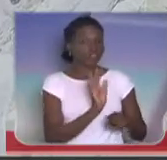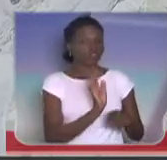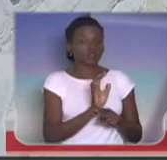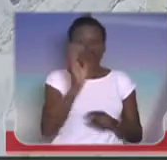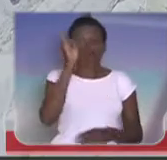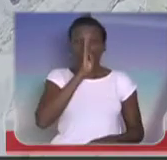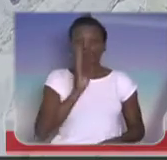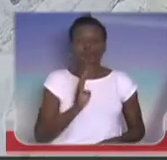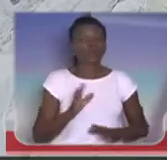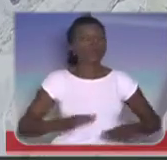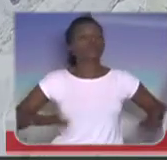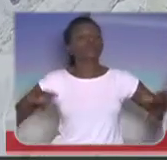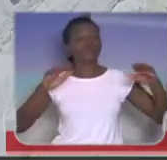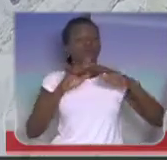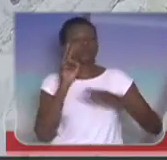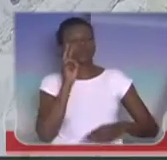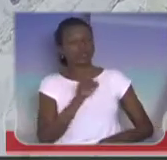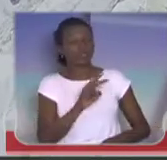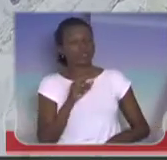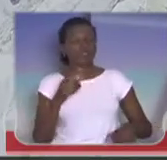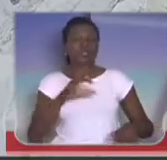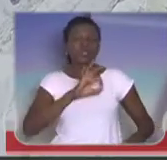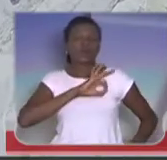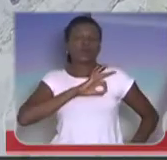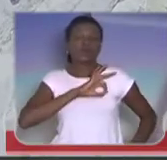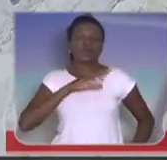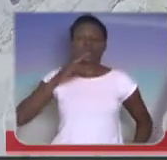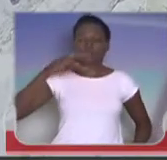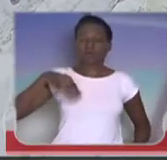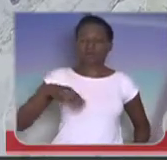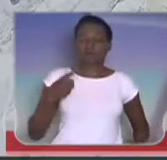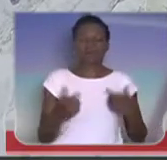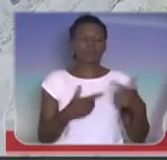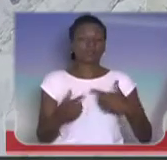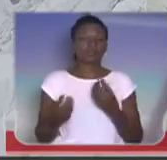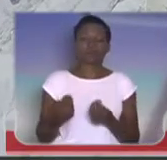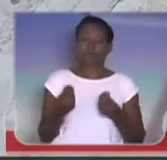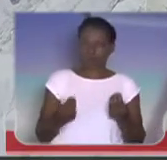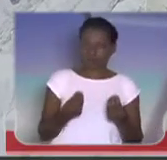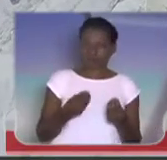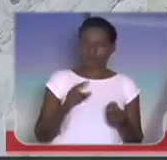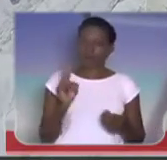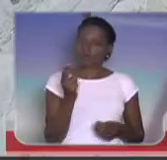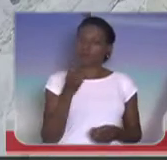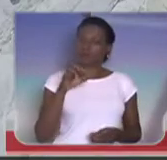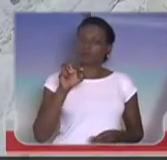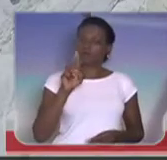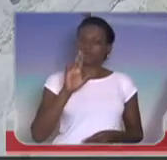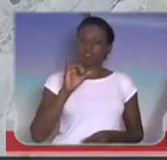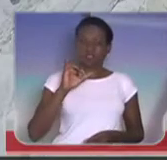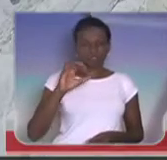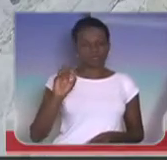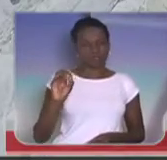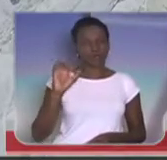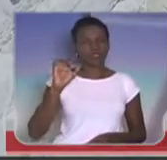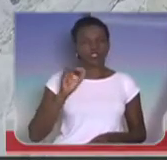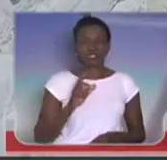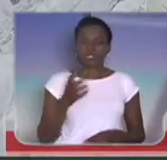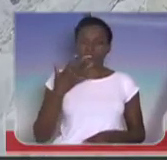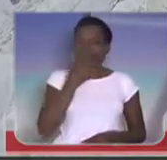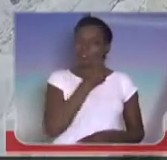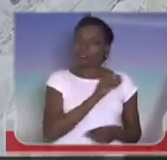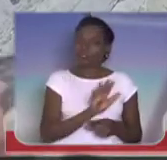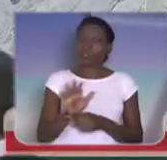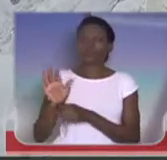Brasil. E agora, todos podem ver uma ação da Polícia Militar, uma ação heróica de salvamento. inclusive o capitão do bombeiro lá falou que o próprio